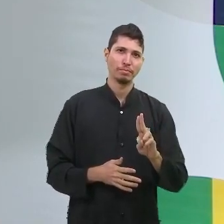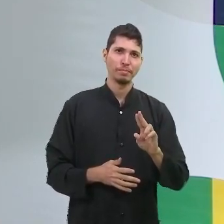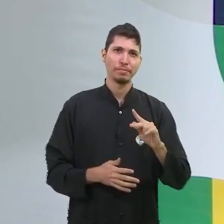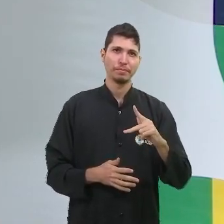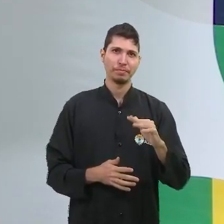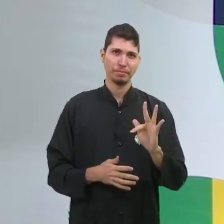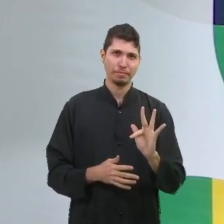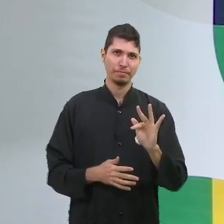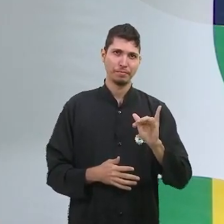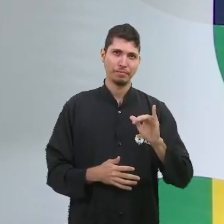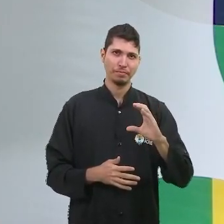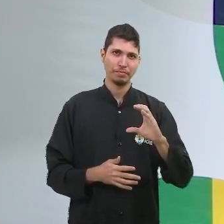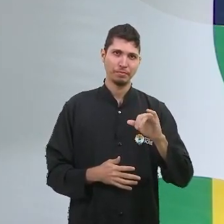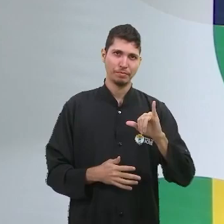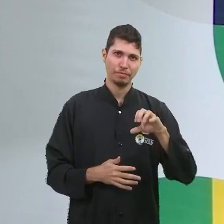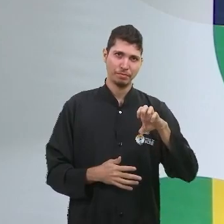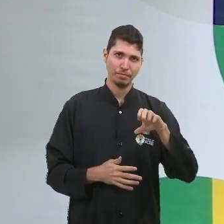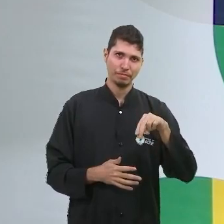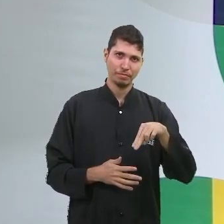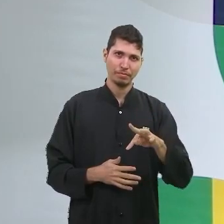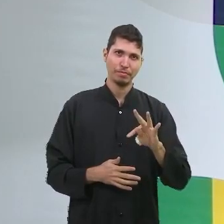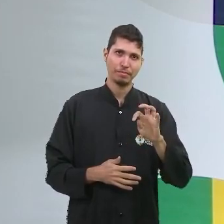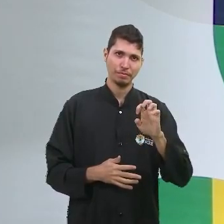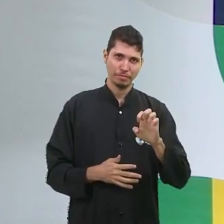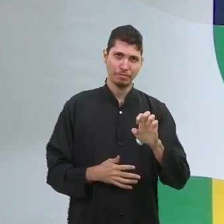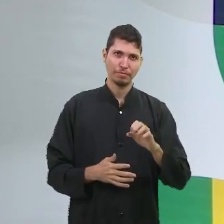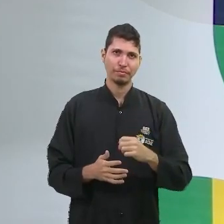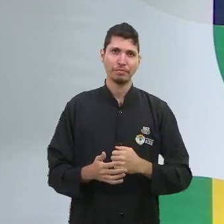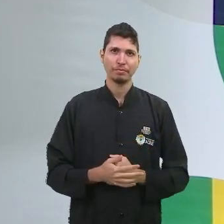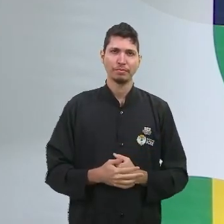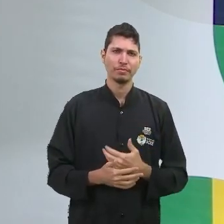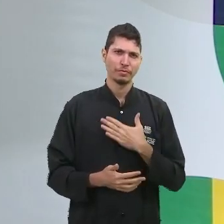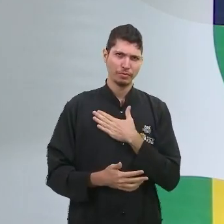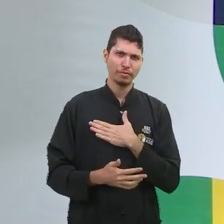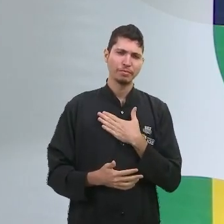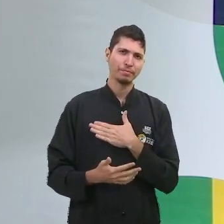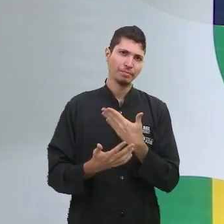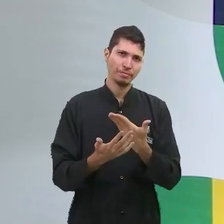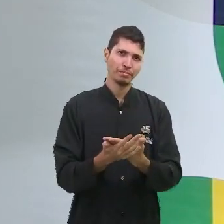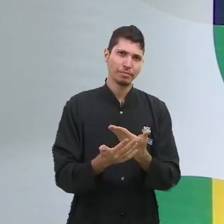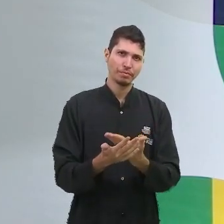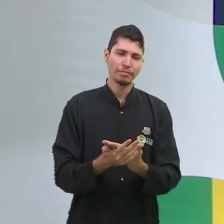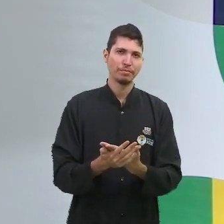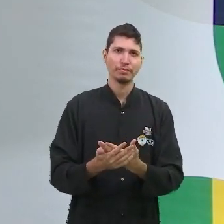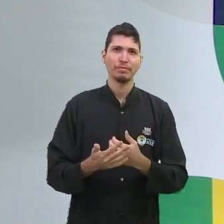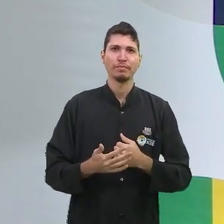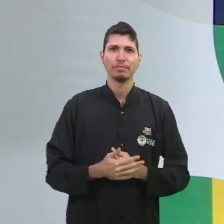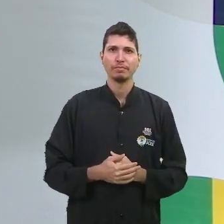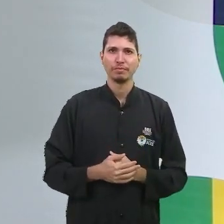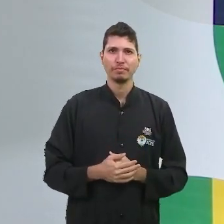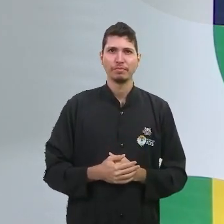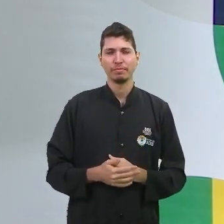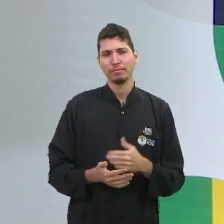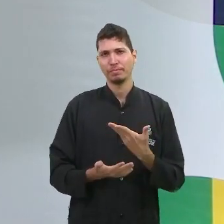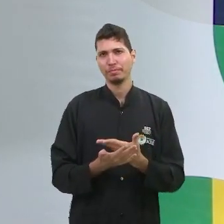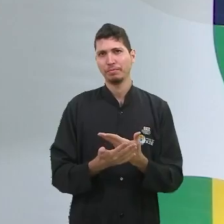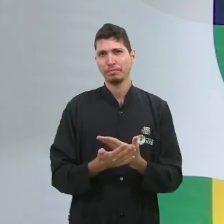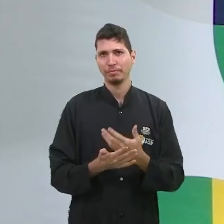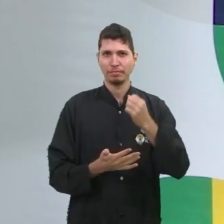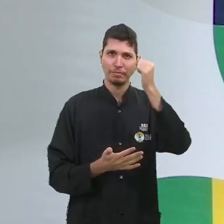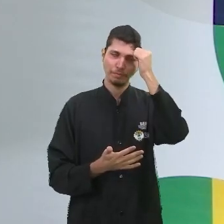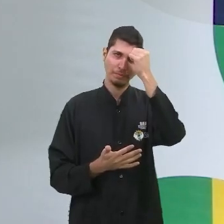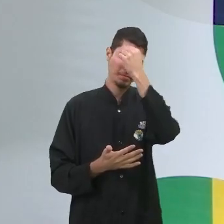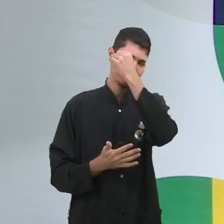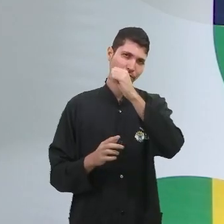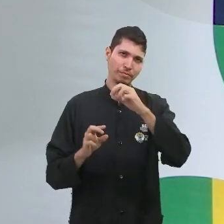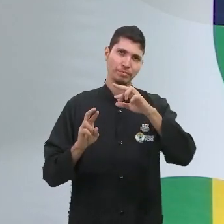pessoas que são menos favorecidas. Gostou dessa videoaula? Uma aula de sociologia em rota de